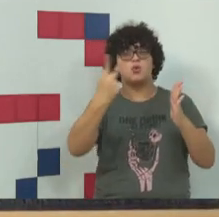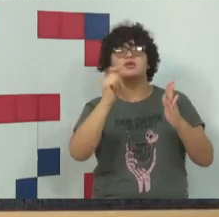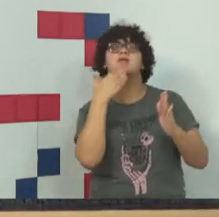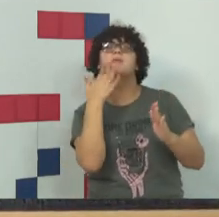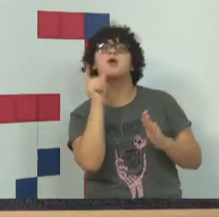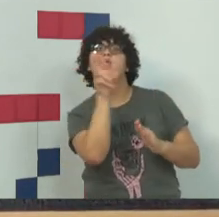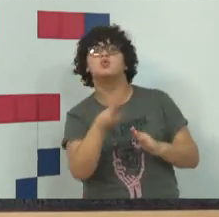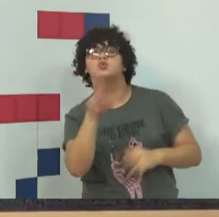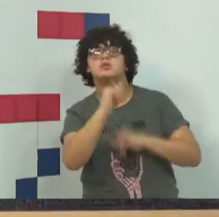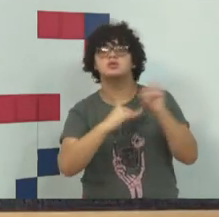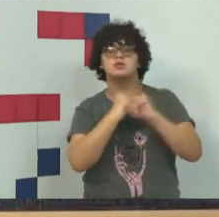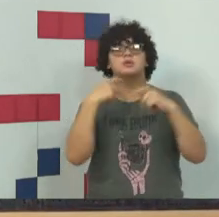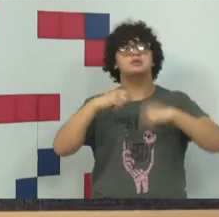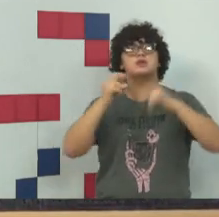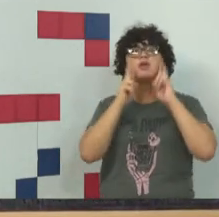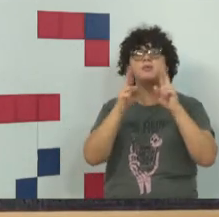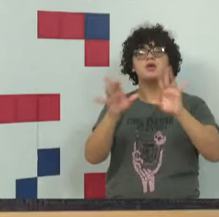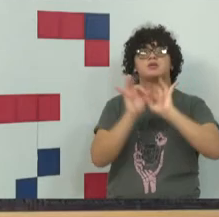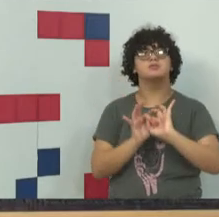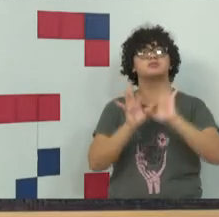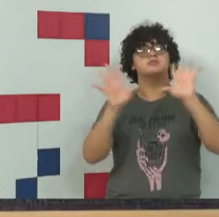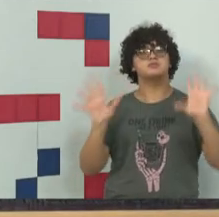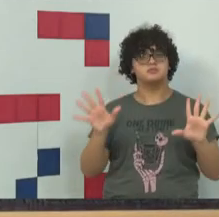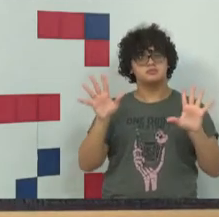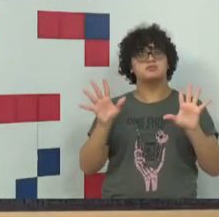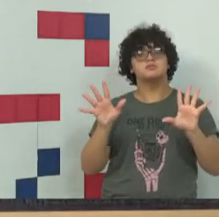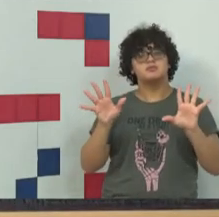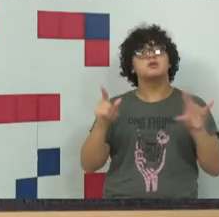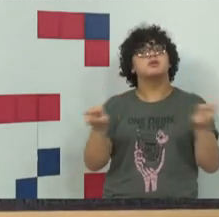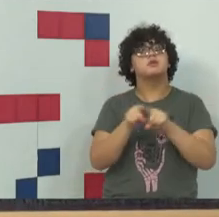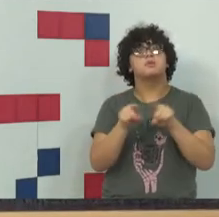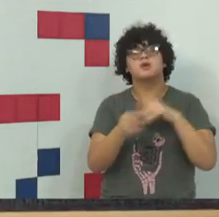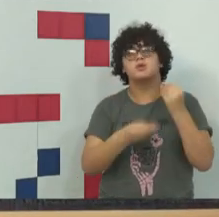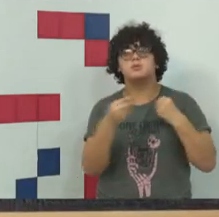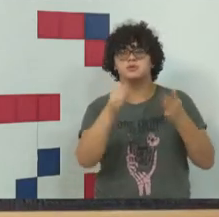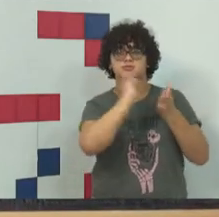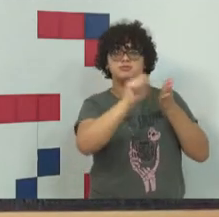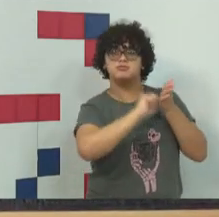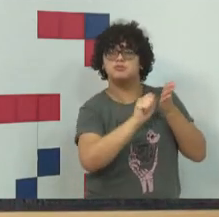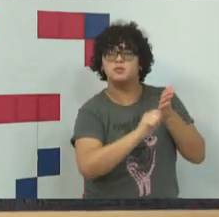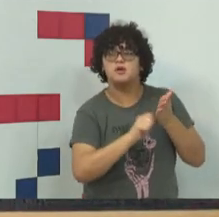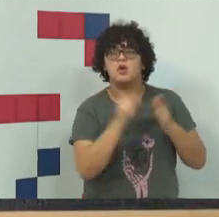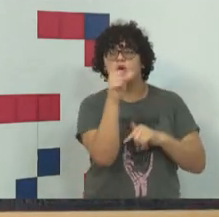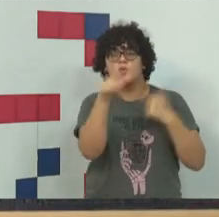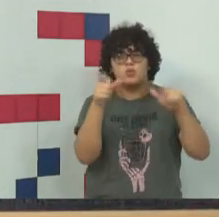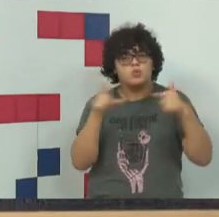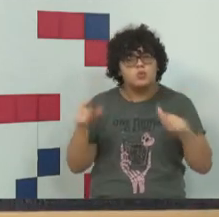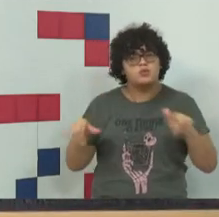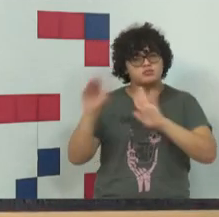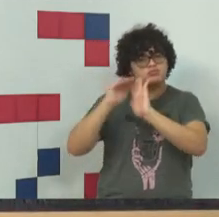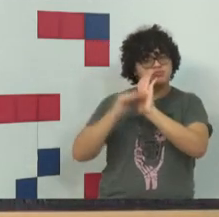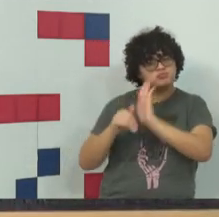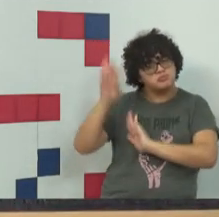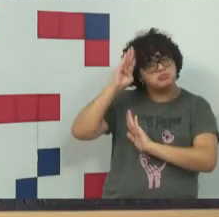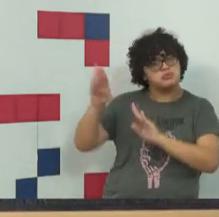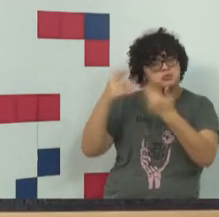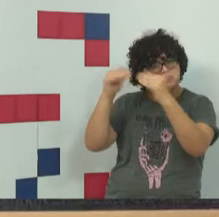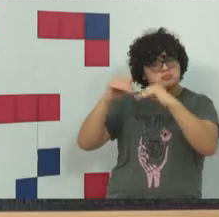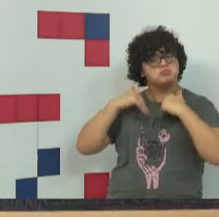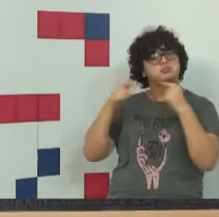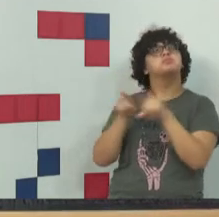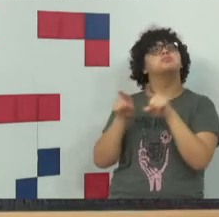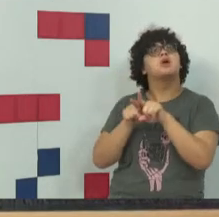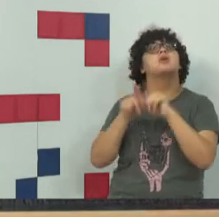da internet como respeito à liberdade de expressão e consagra ainda um rol de outros princípios também fundamentais.